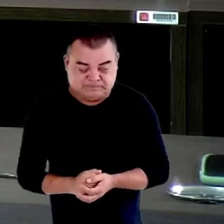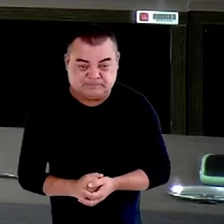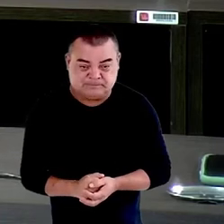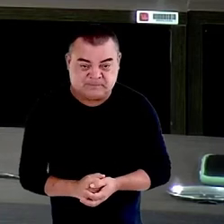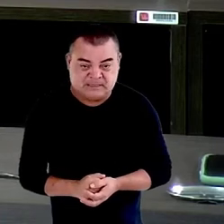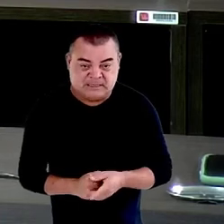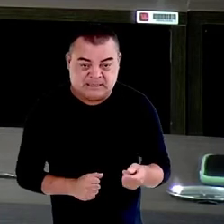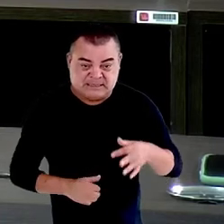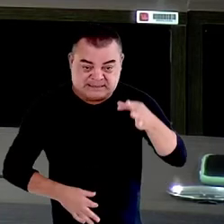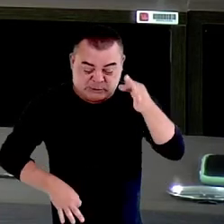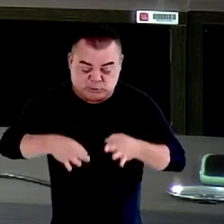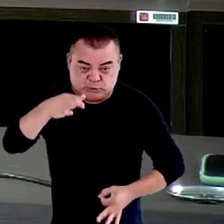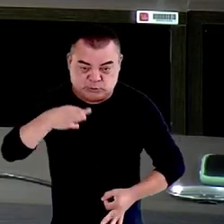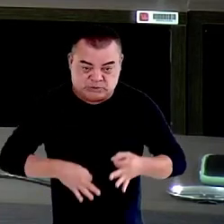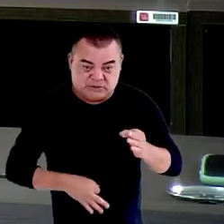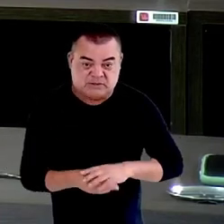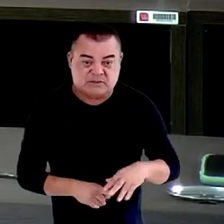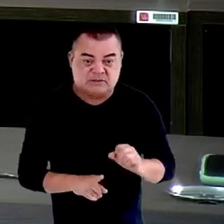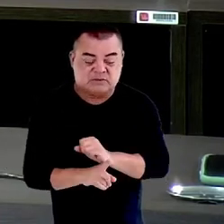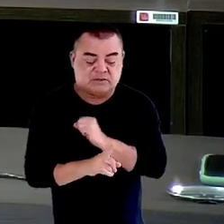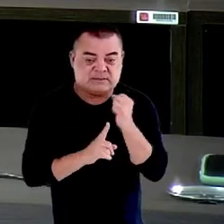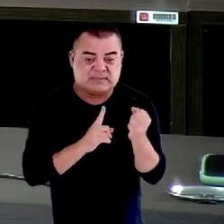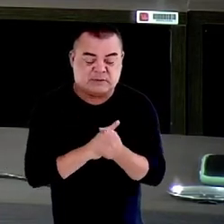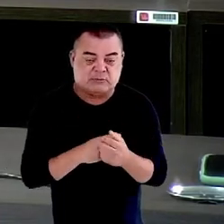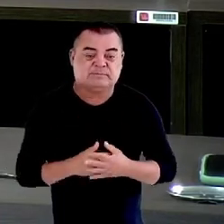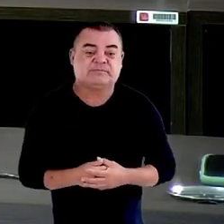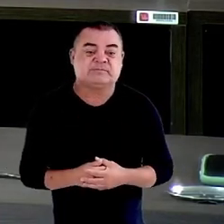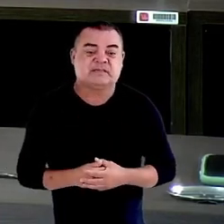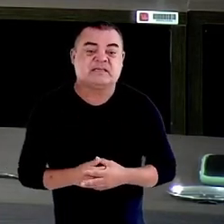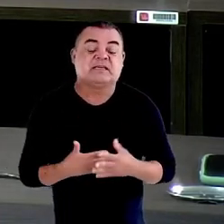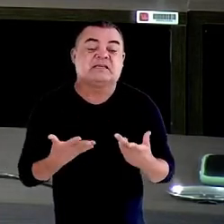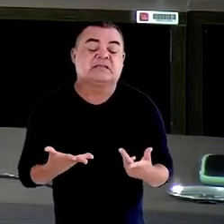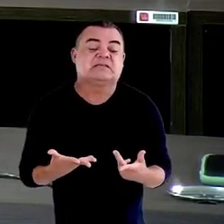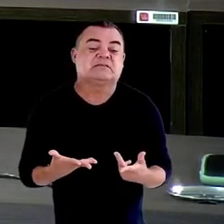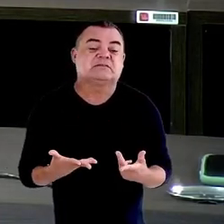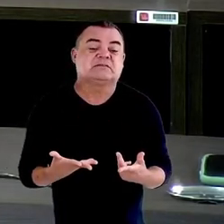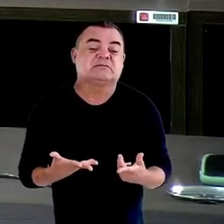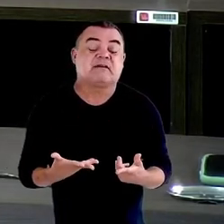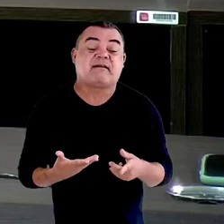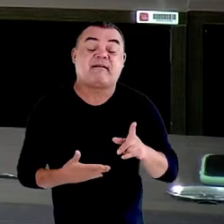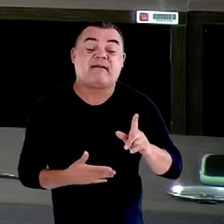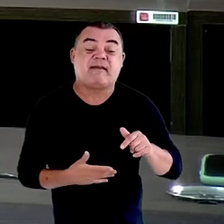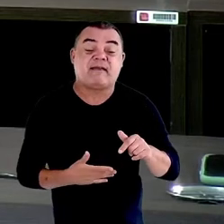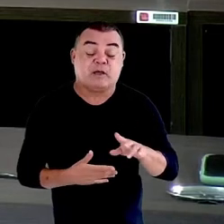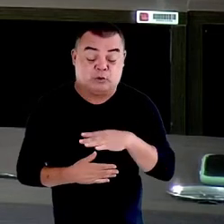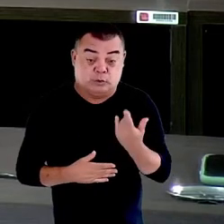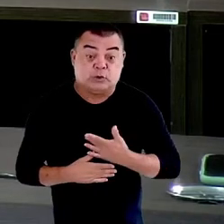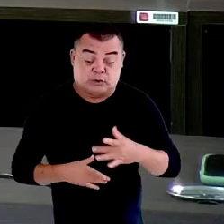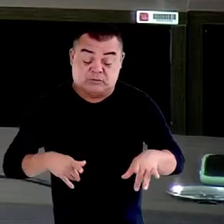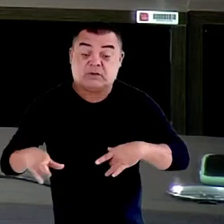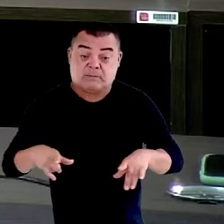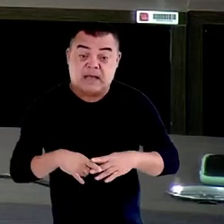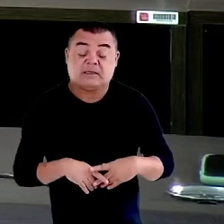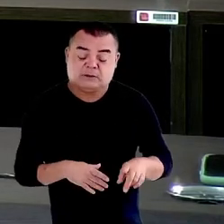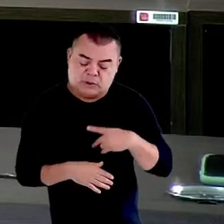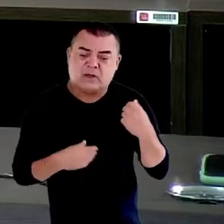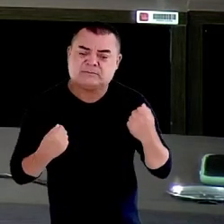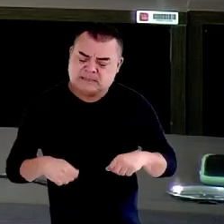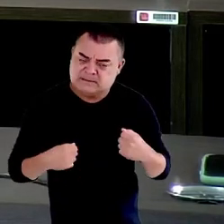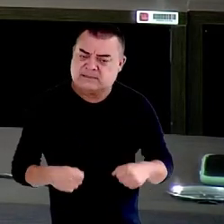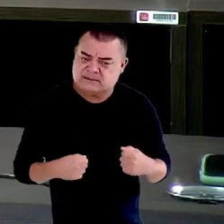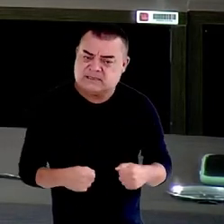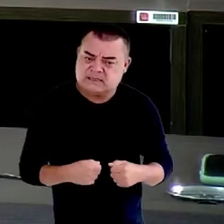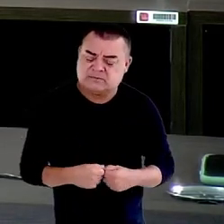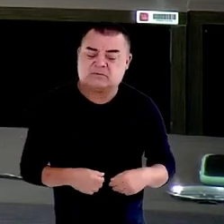dessa justiça social. Isso é a nossa cara e nós precisamos, enquanto Ministério Público,